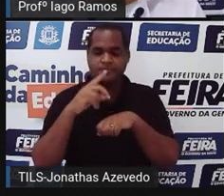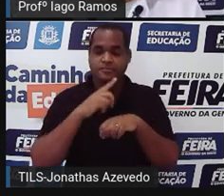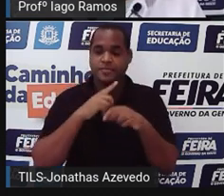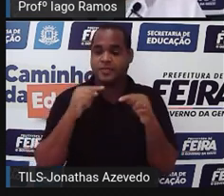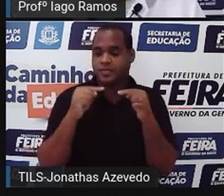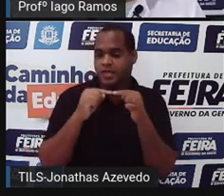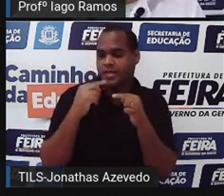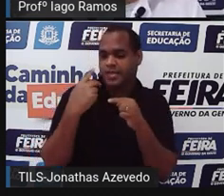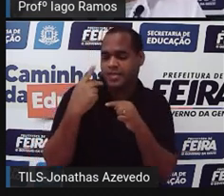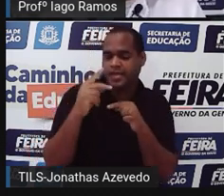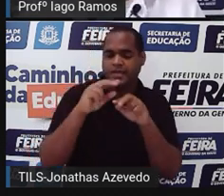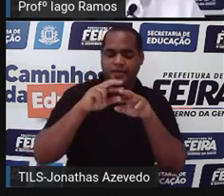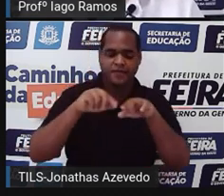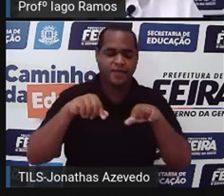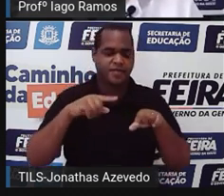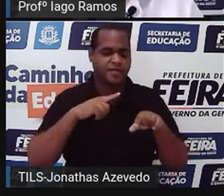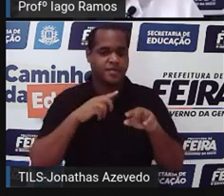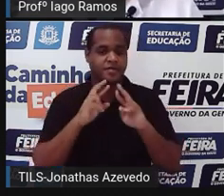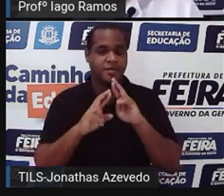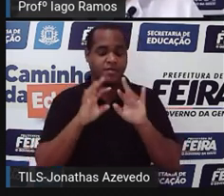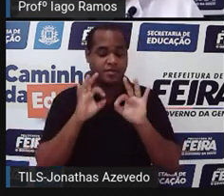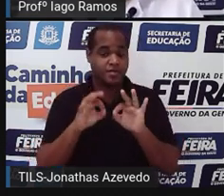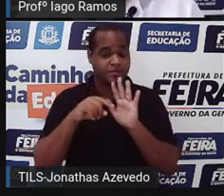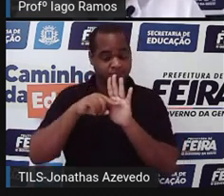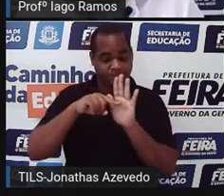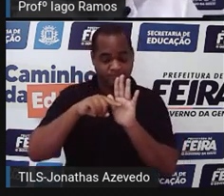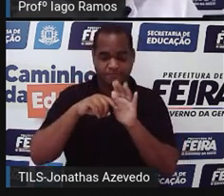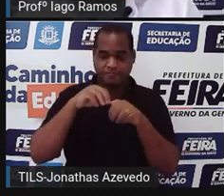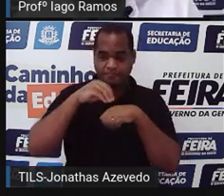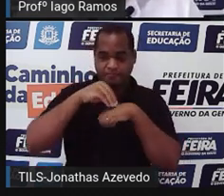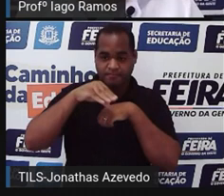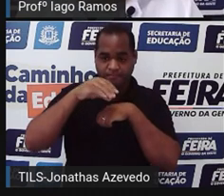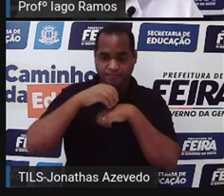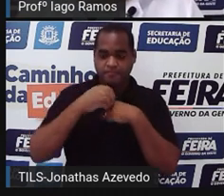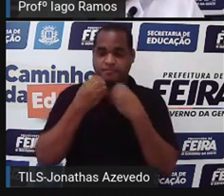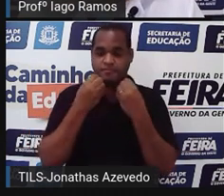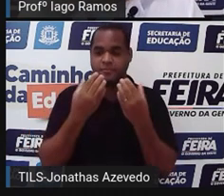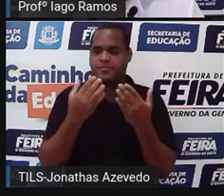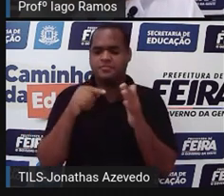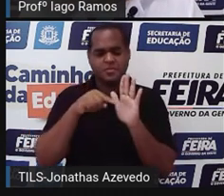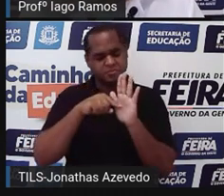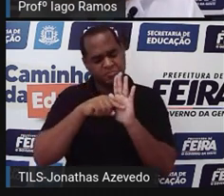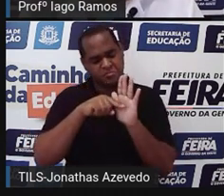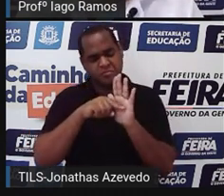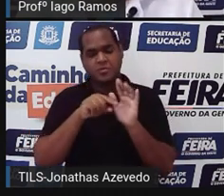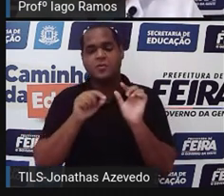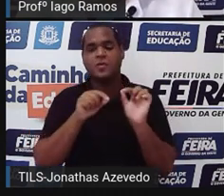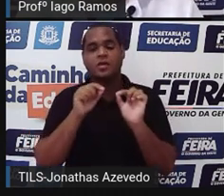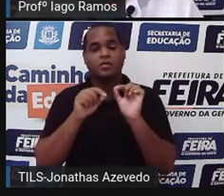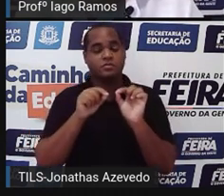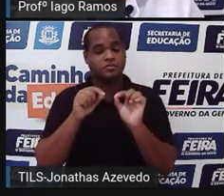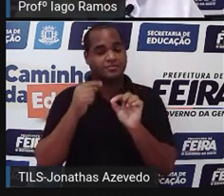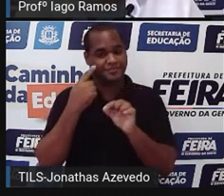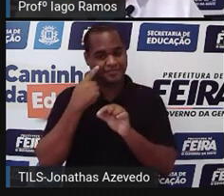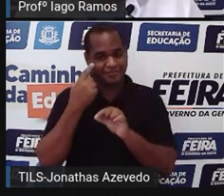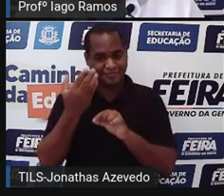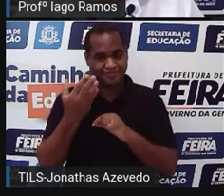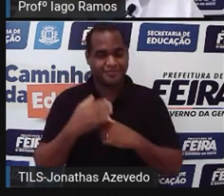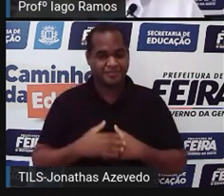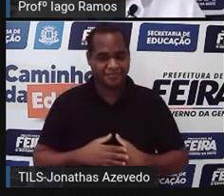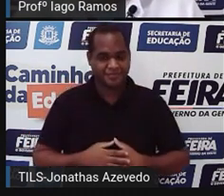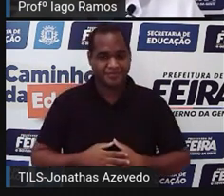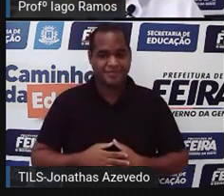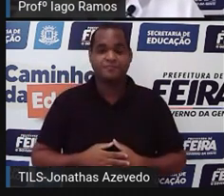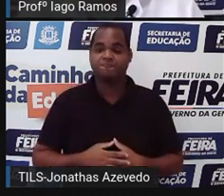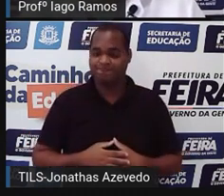parte dos resultados que essa pesquisa trouxe. E olha só qual é a pesquisa. A pesquisa é essa daqui. A